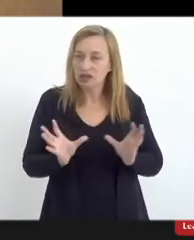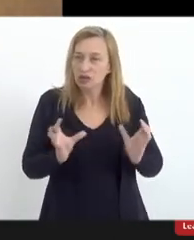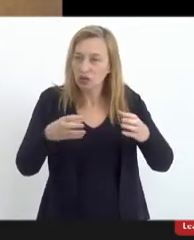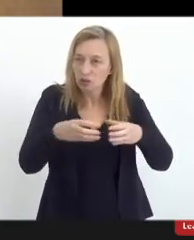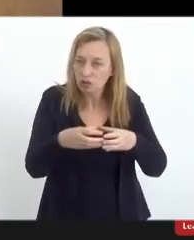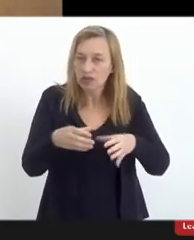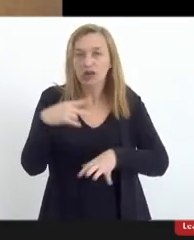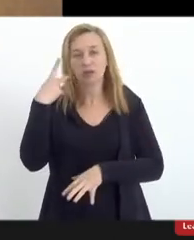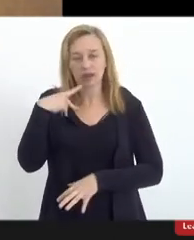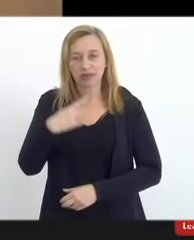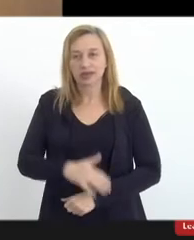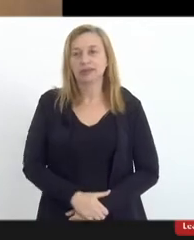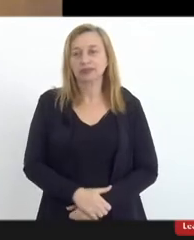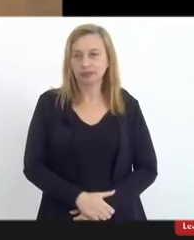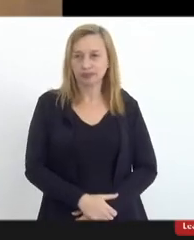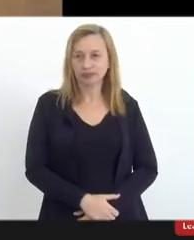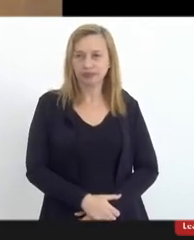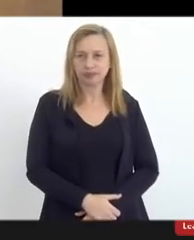parlamentar.